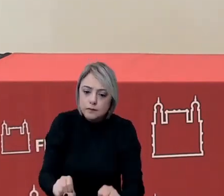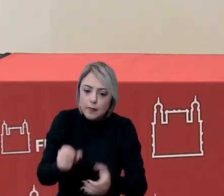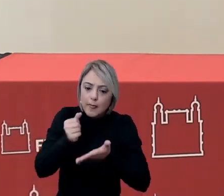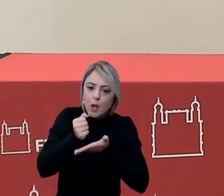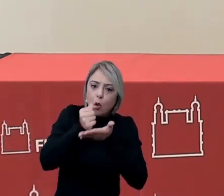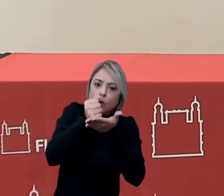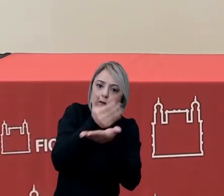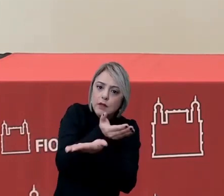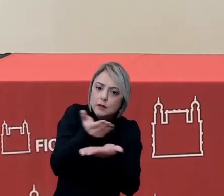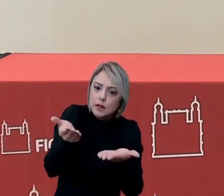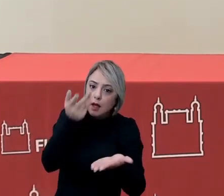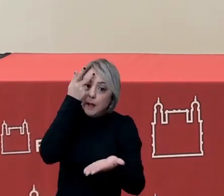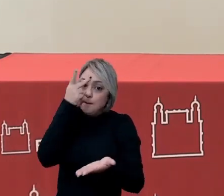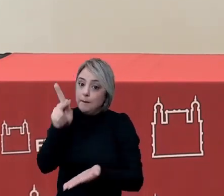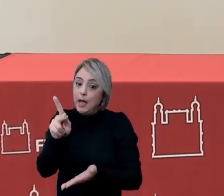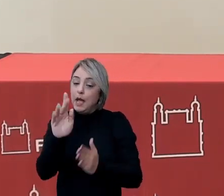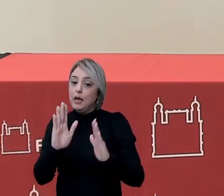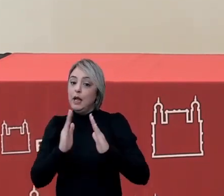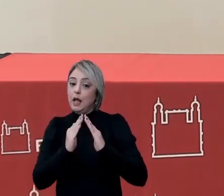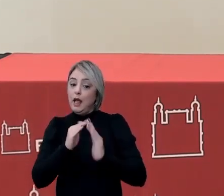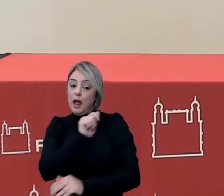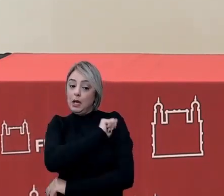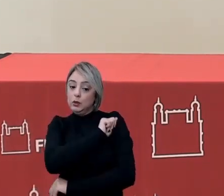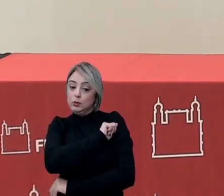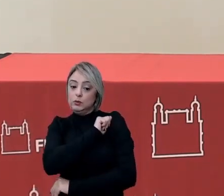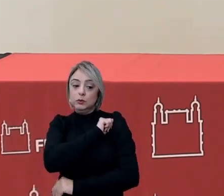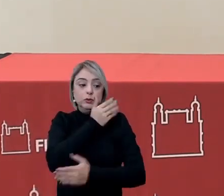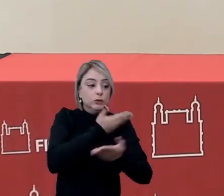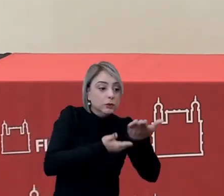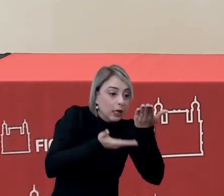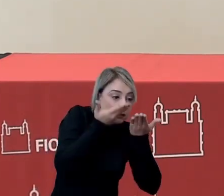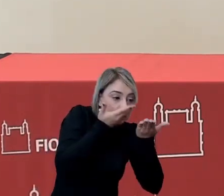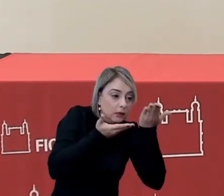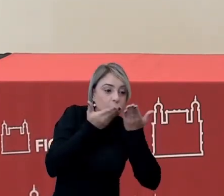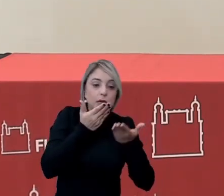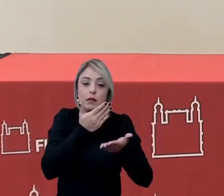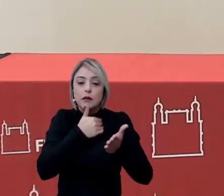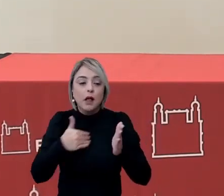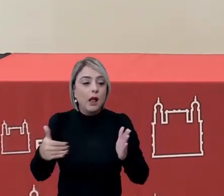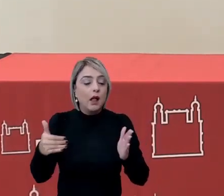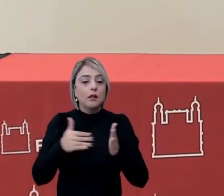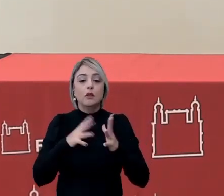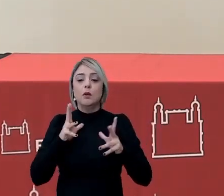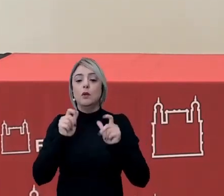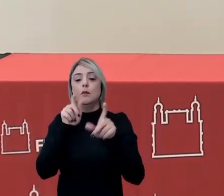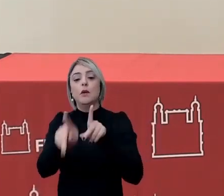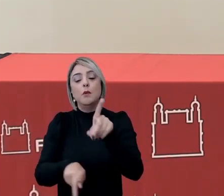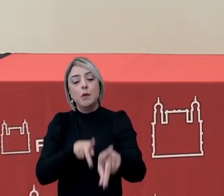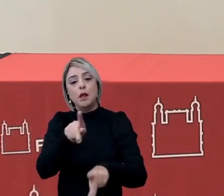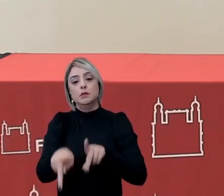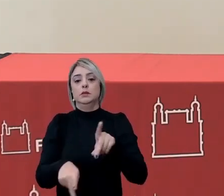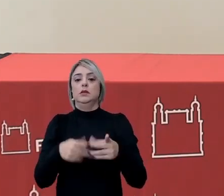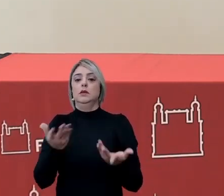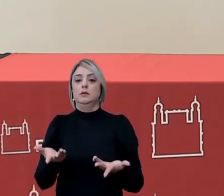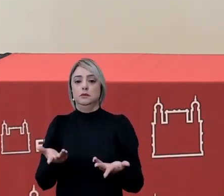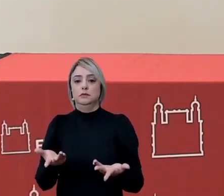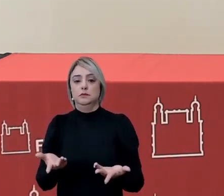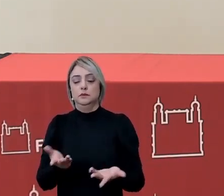ofertando já para os residentes atendimento e que isso se estende a toda a população a todos